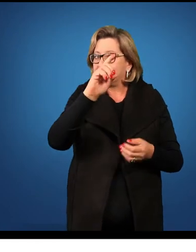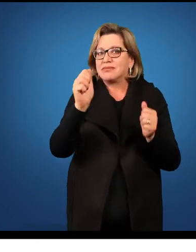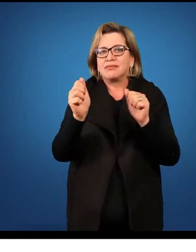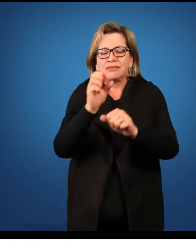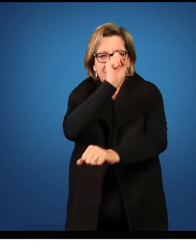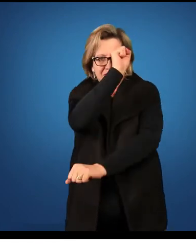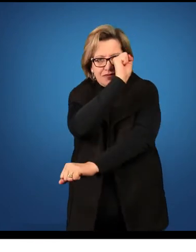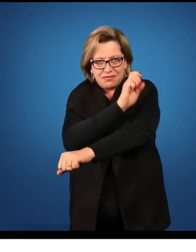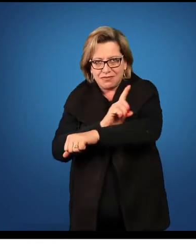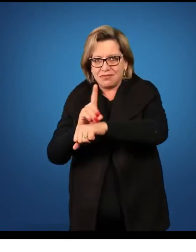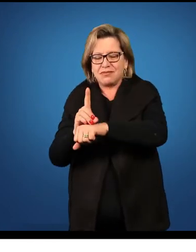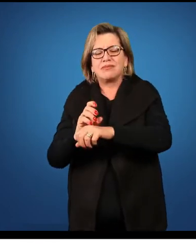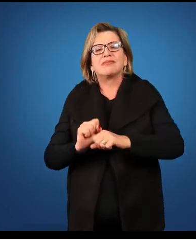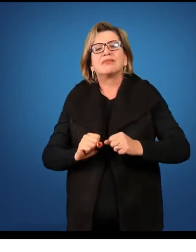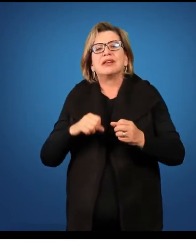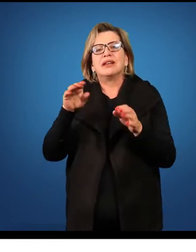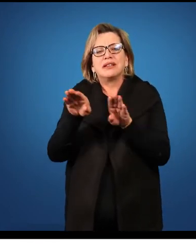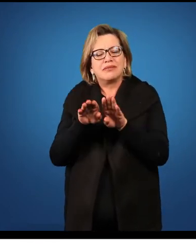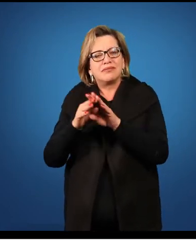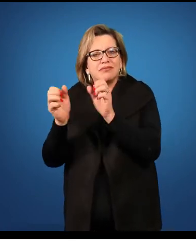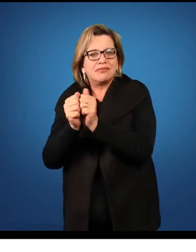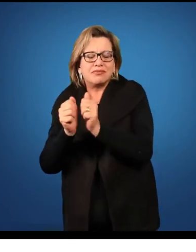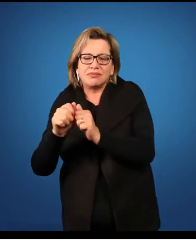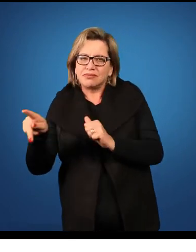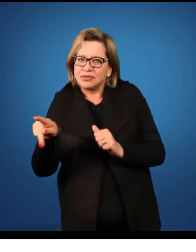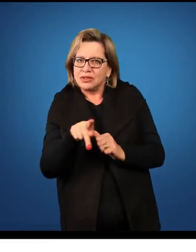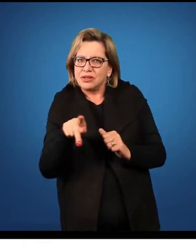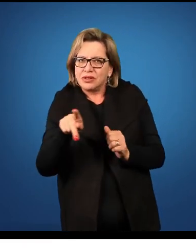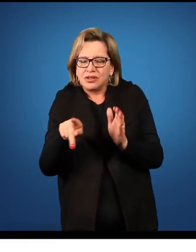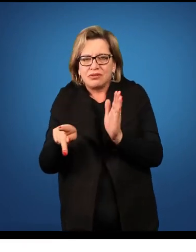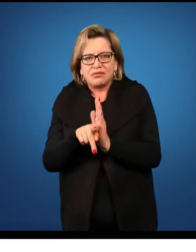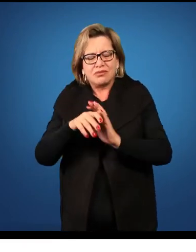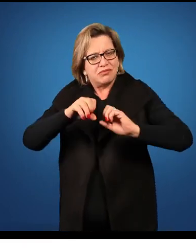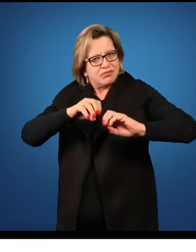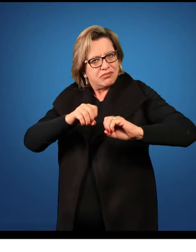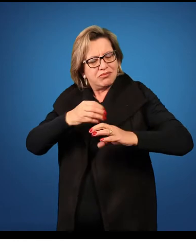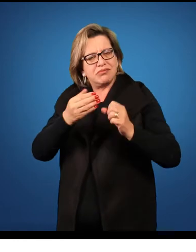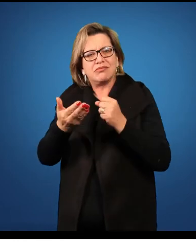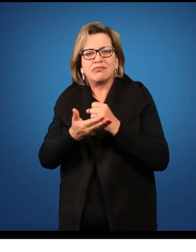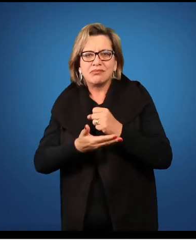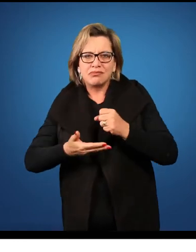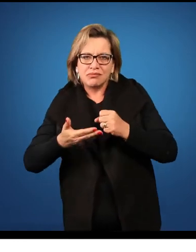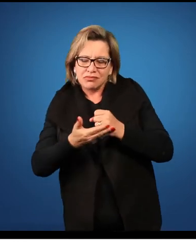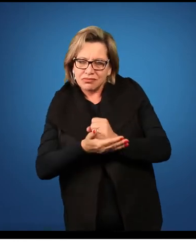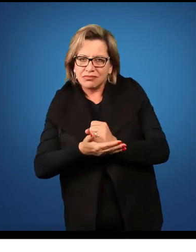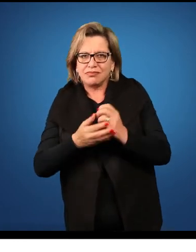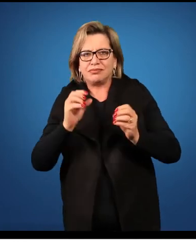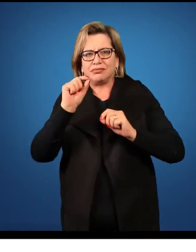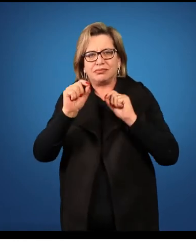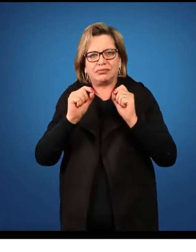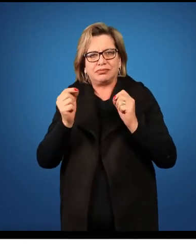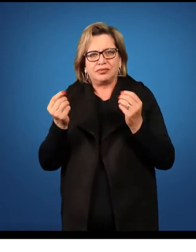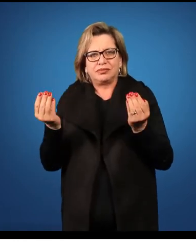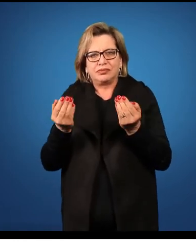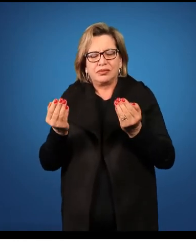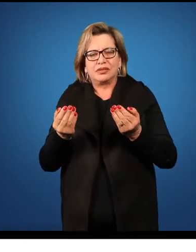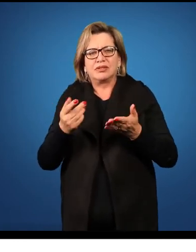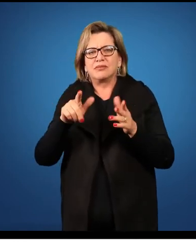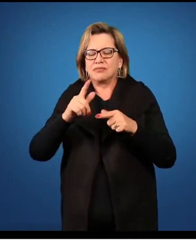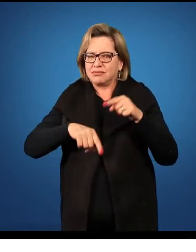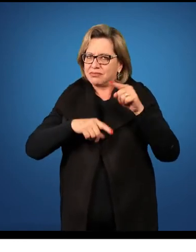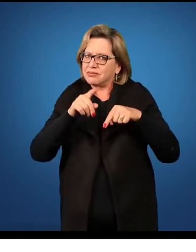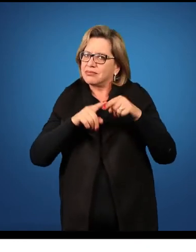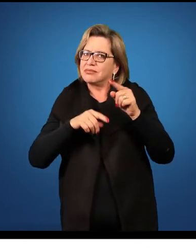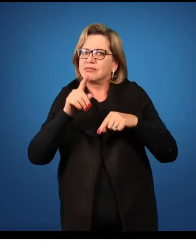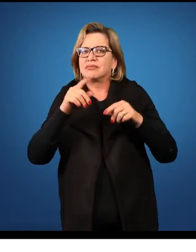Educação do Paraná e também dos professores da rede de educação básica. Então, nesse caso, esse documento,